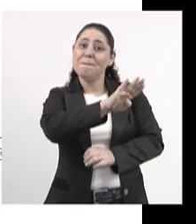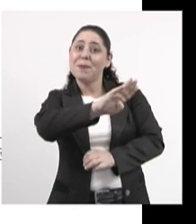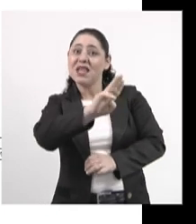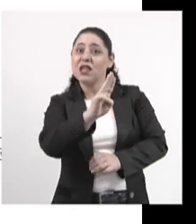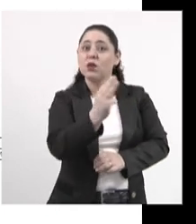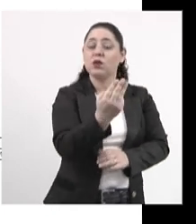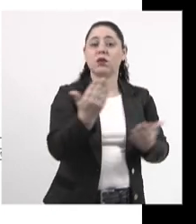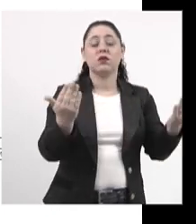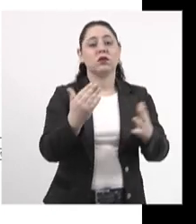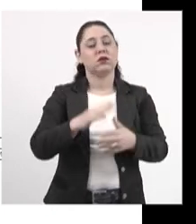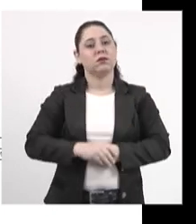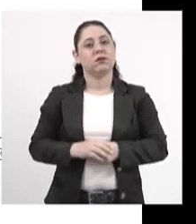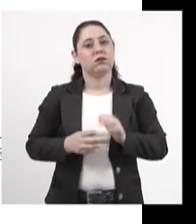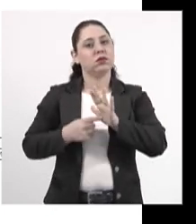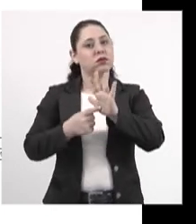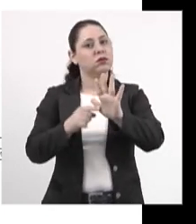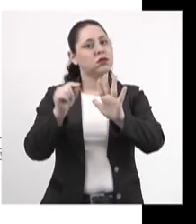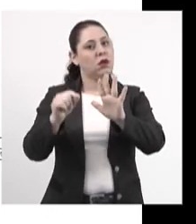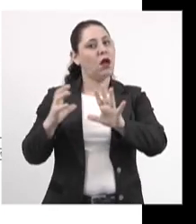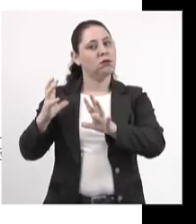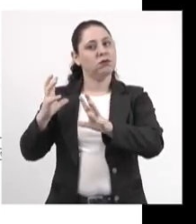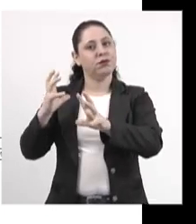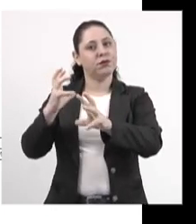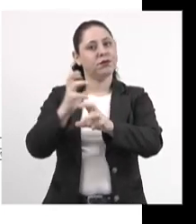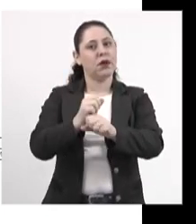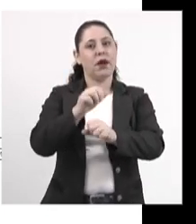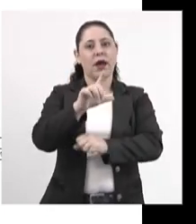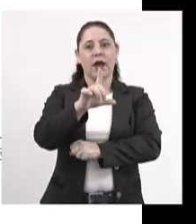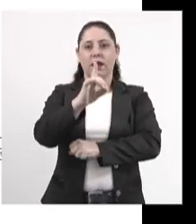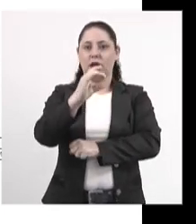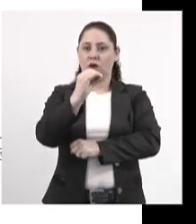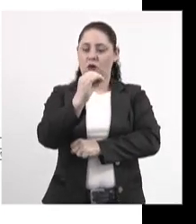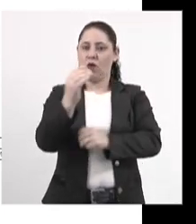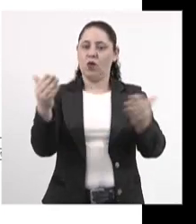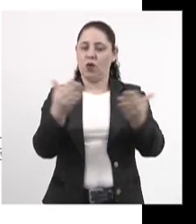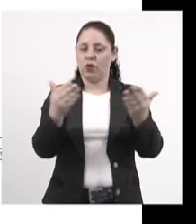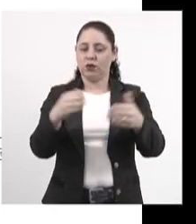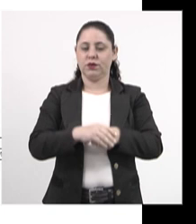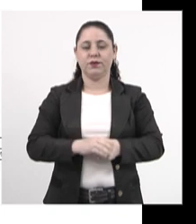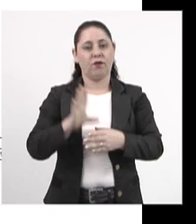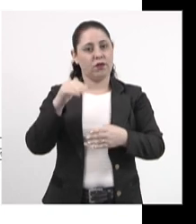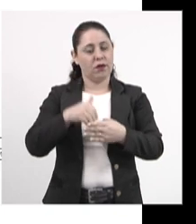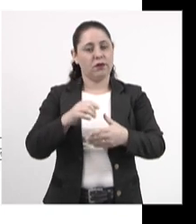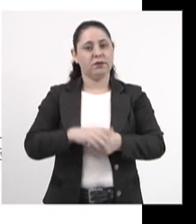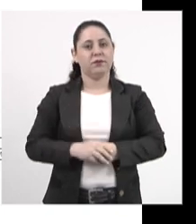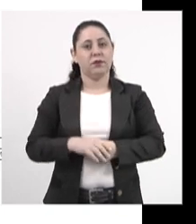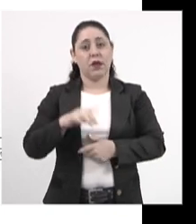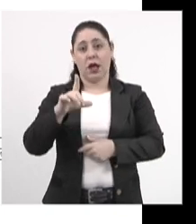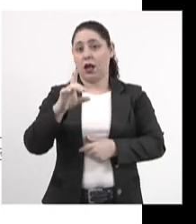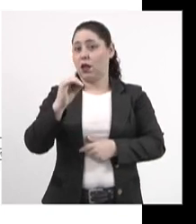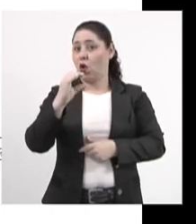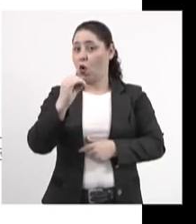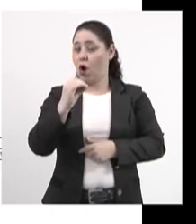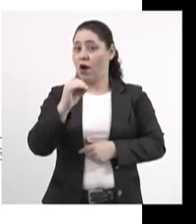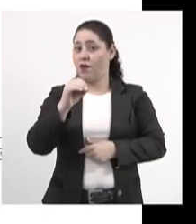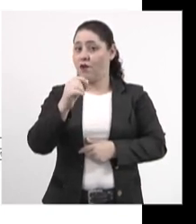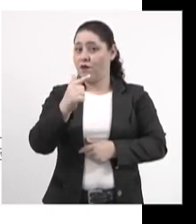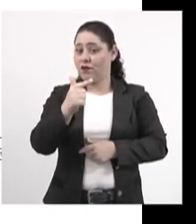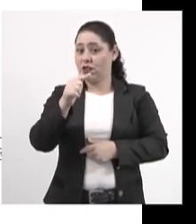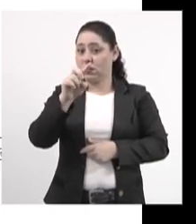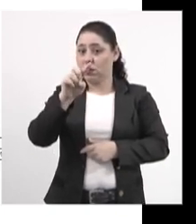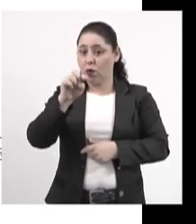Agora, nós estamos relatando, que vai ser votada hoje, nessa casa, LDO, uma LDO com 25